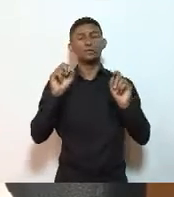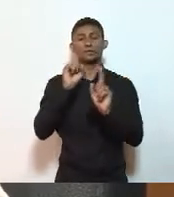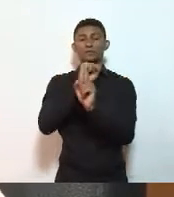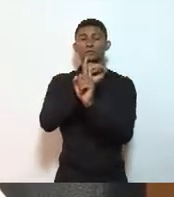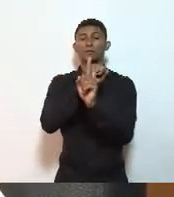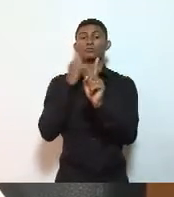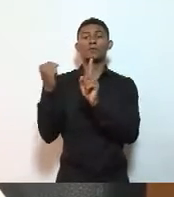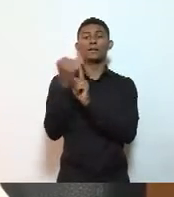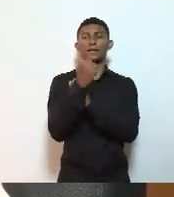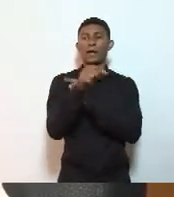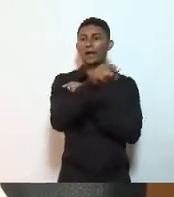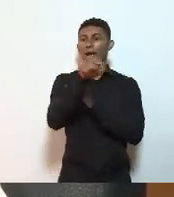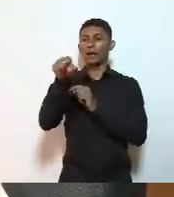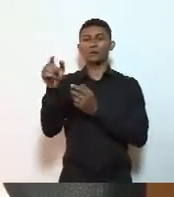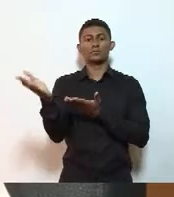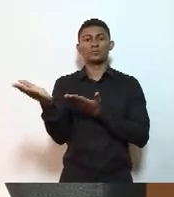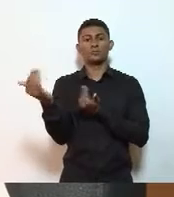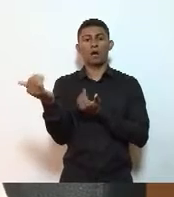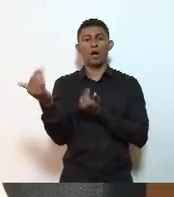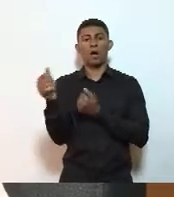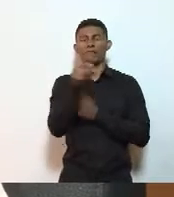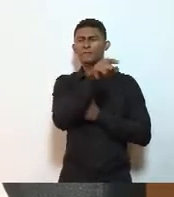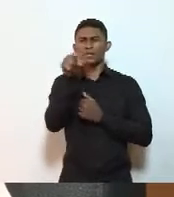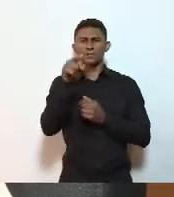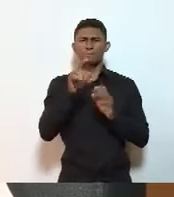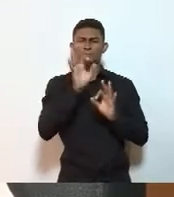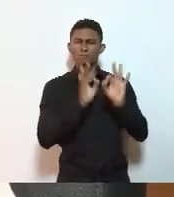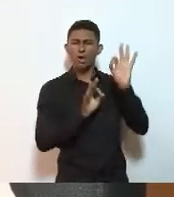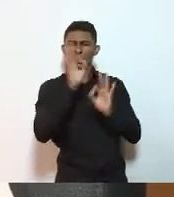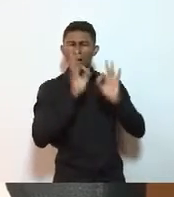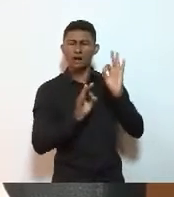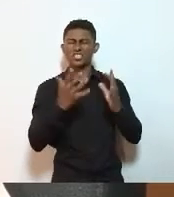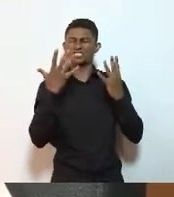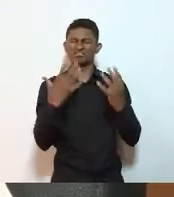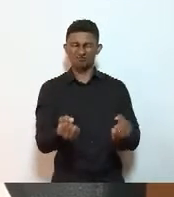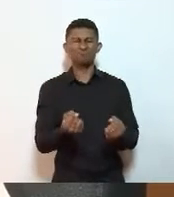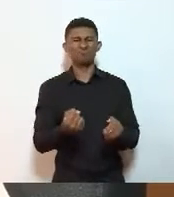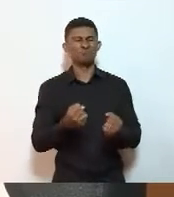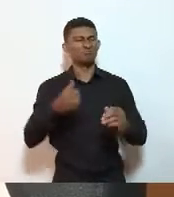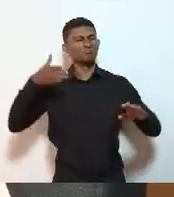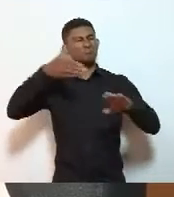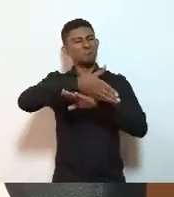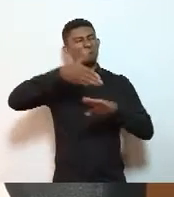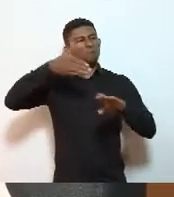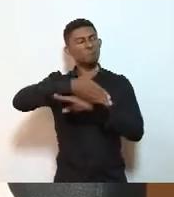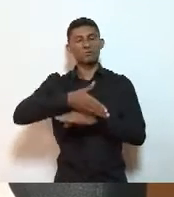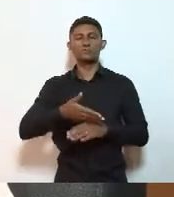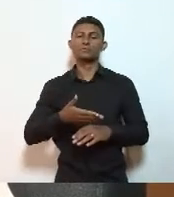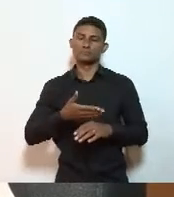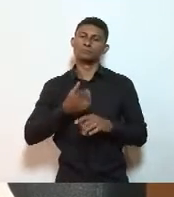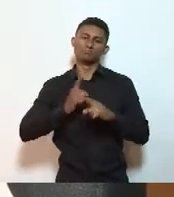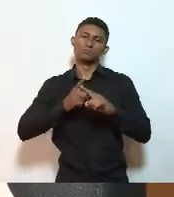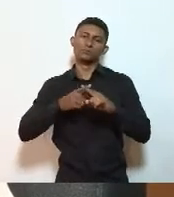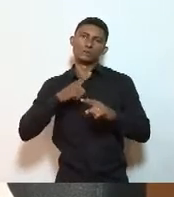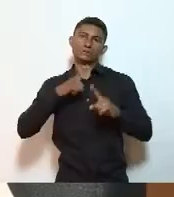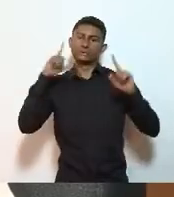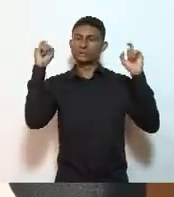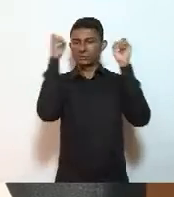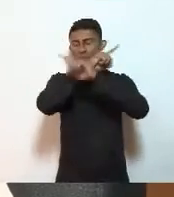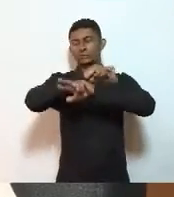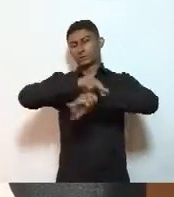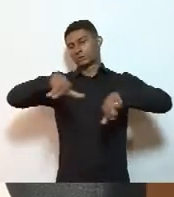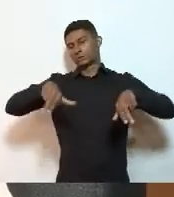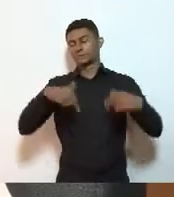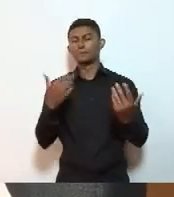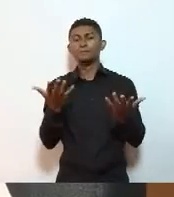ver juventude se engajando nesses projetos, com tudo que nós falamos de dificuldades. Então, eu creio que, ao